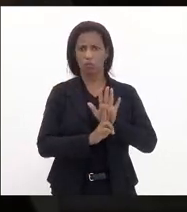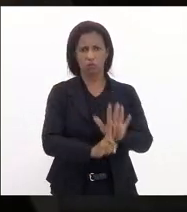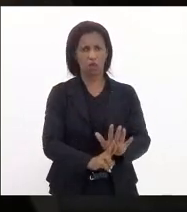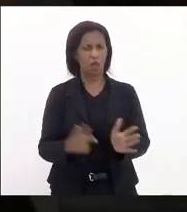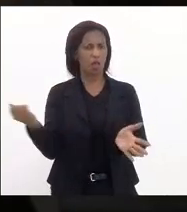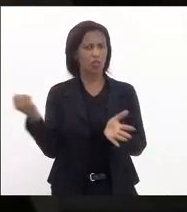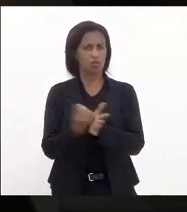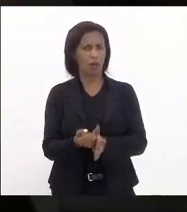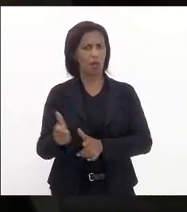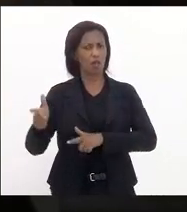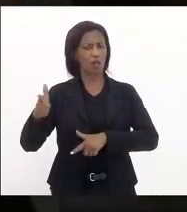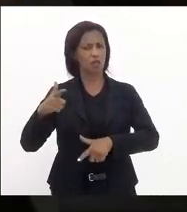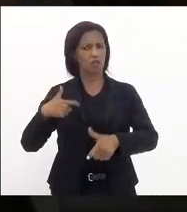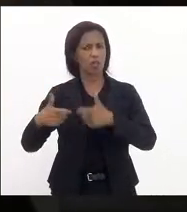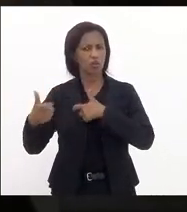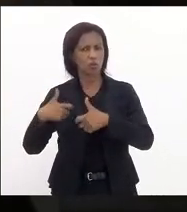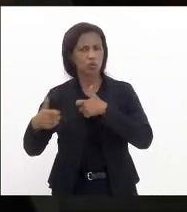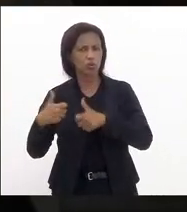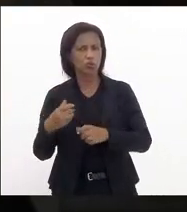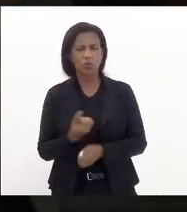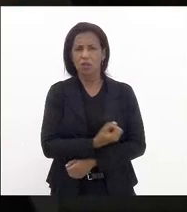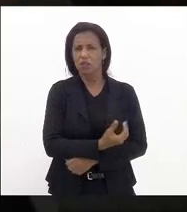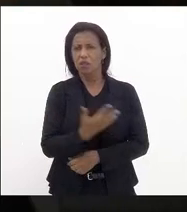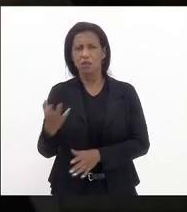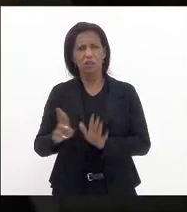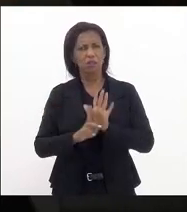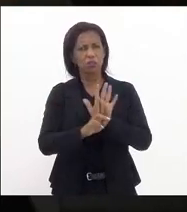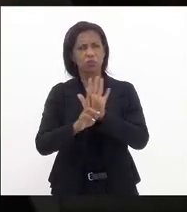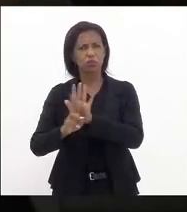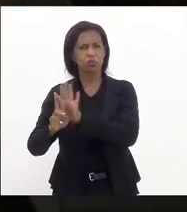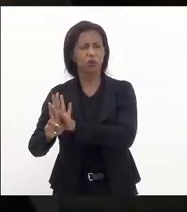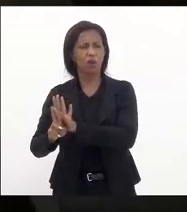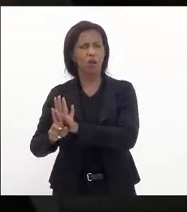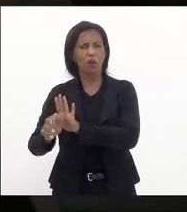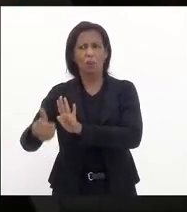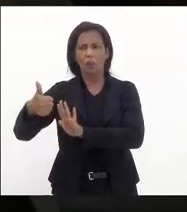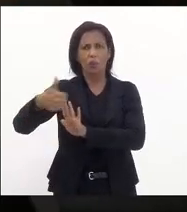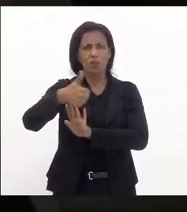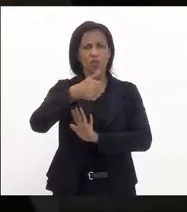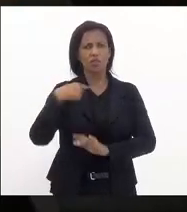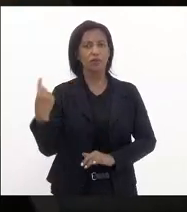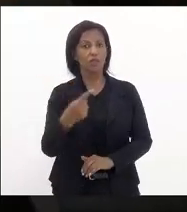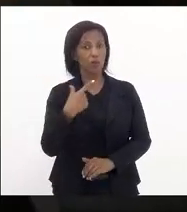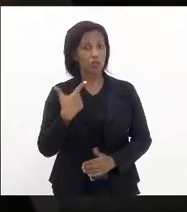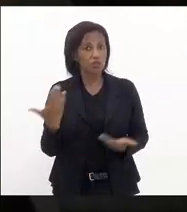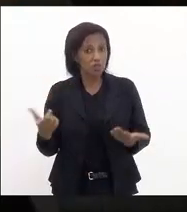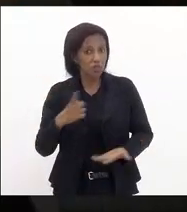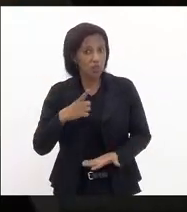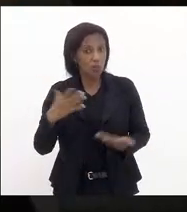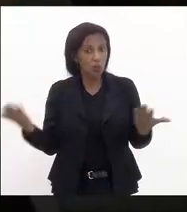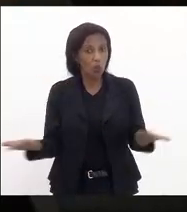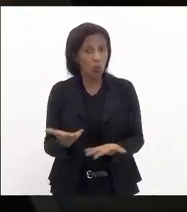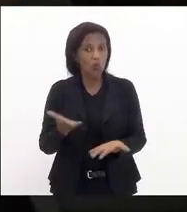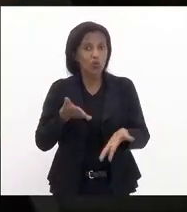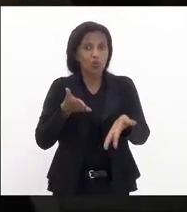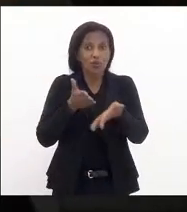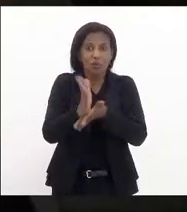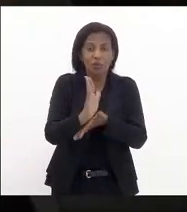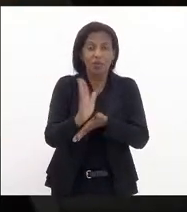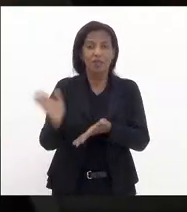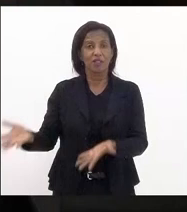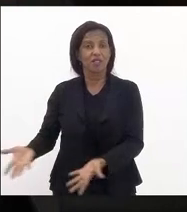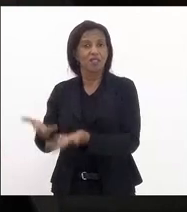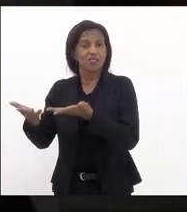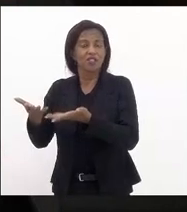marcas as lutas do nosso povo e tanta representação internacional positiva que nós temos hoje mesmo aqui nós aprovamos por iniciativa da